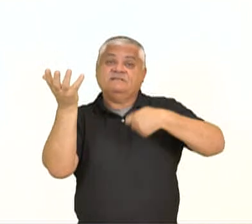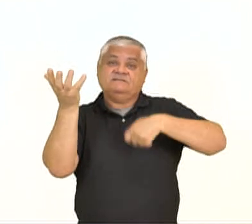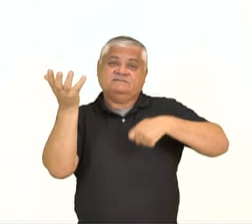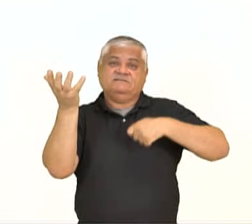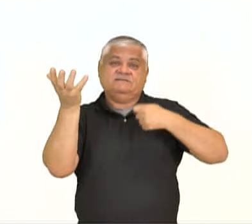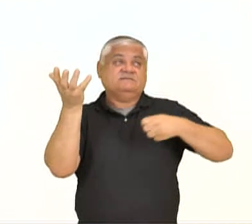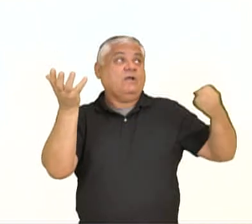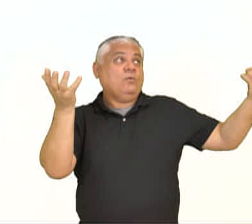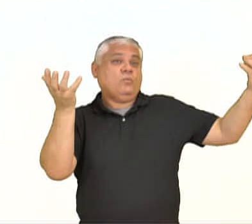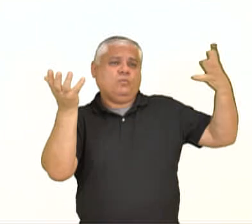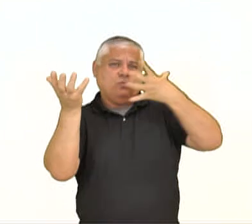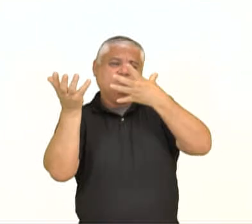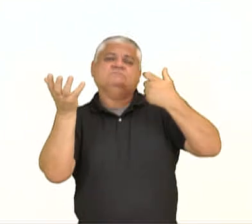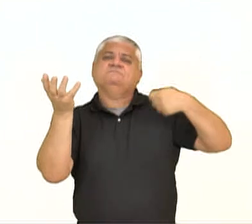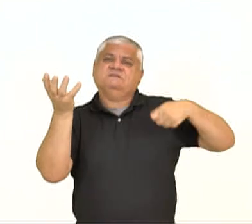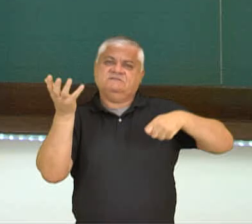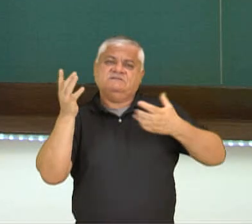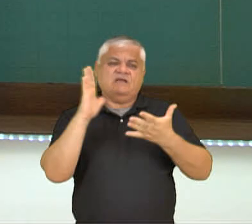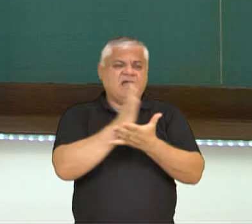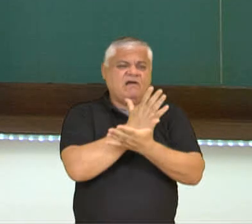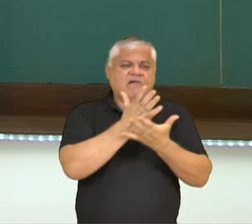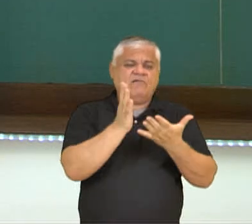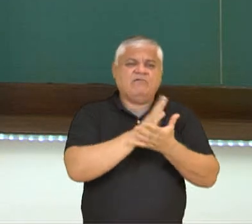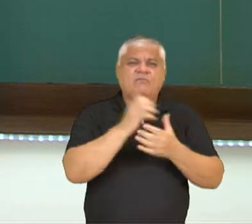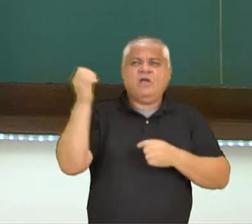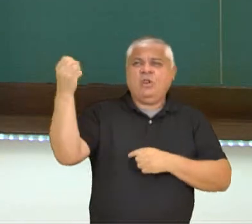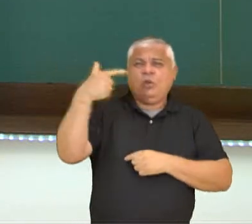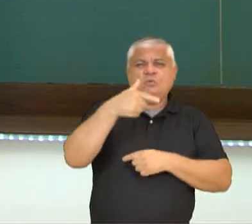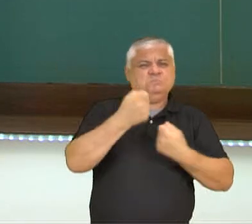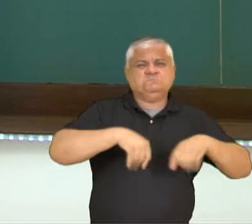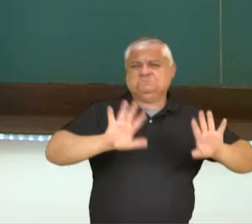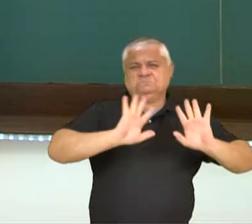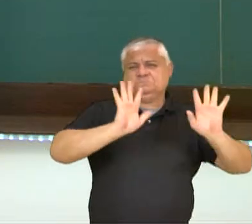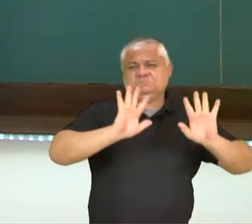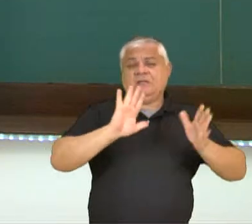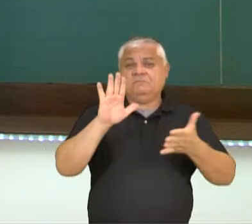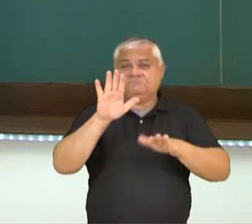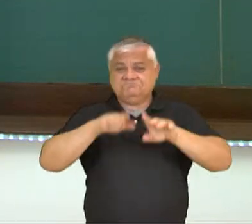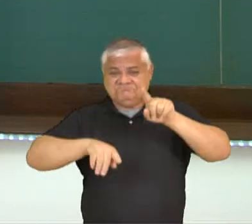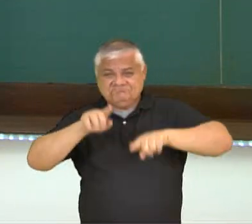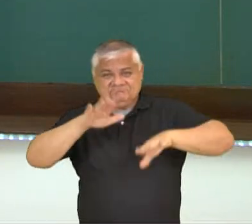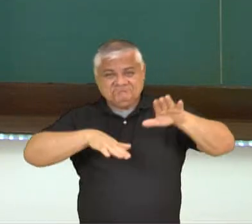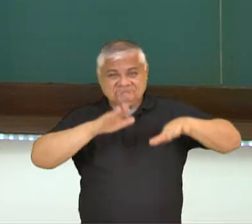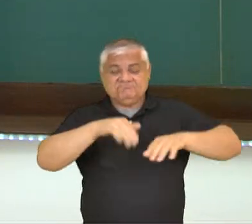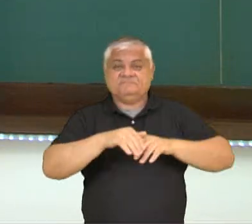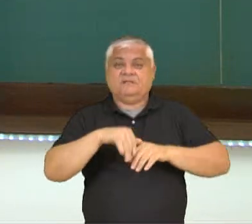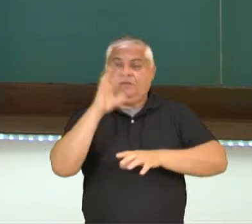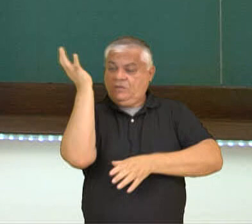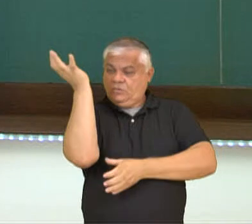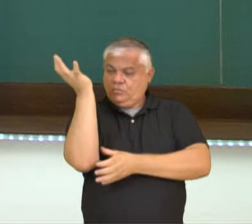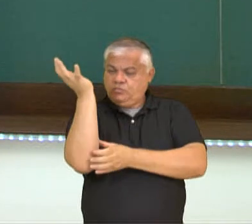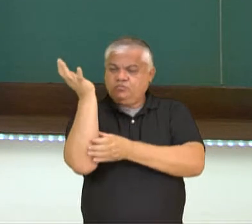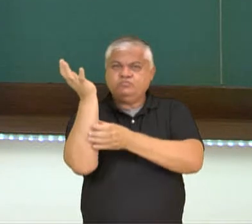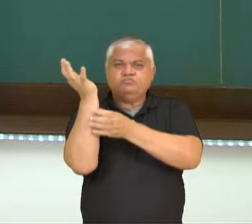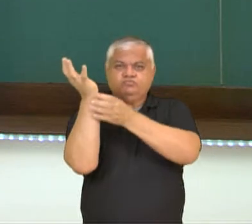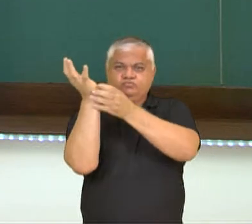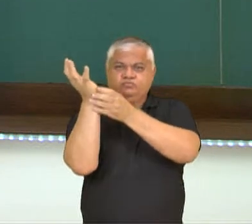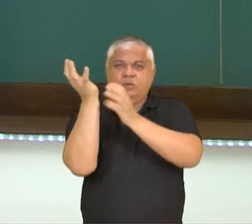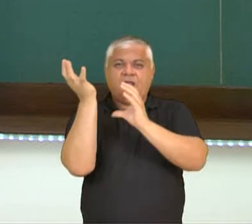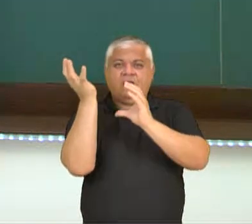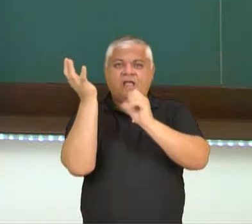muito mais da luz do que outras e isso vai interferir no seu crescimento. O caule, por exemplo, ele tem um